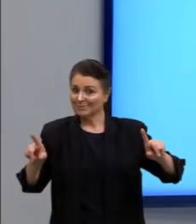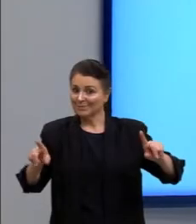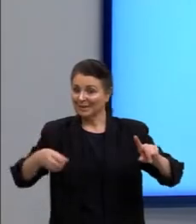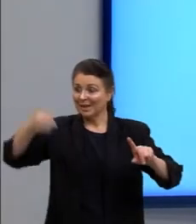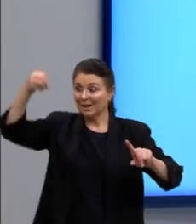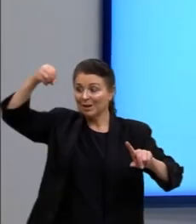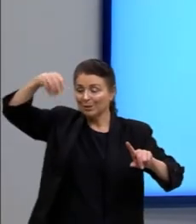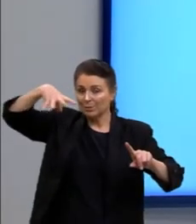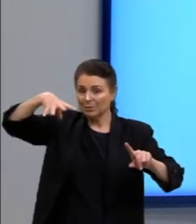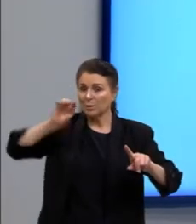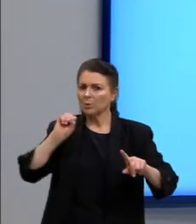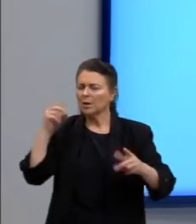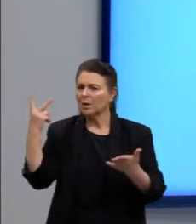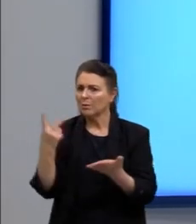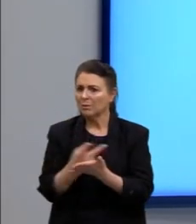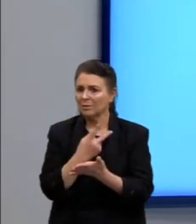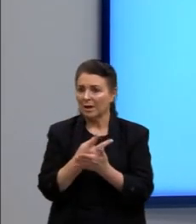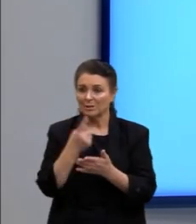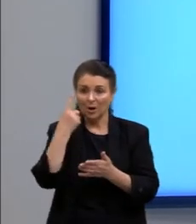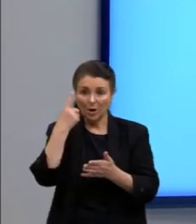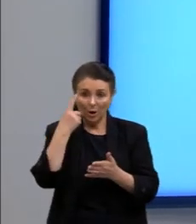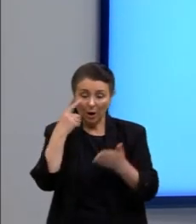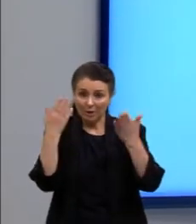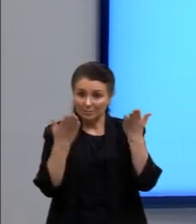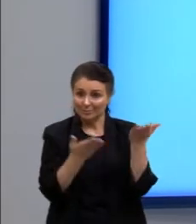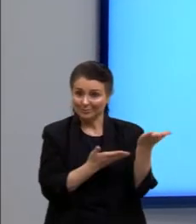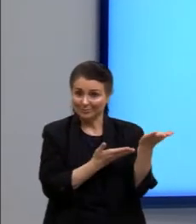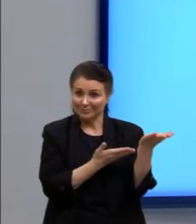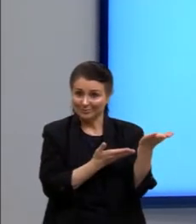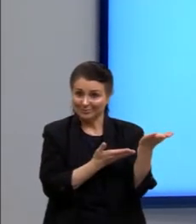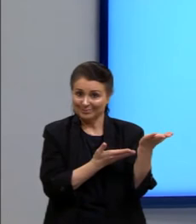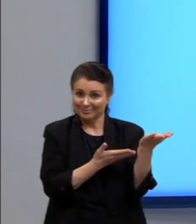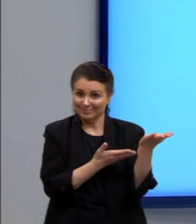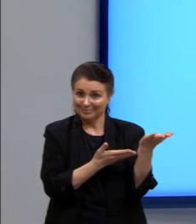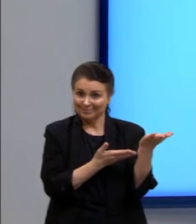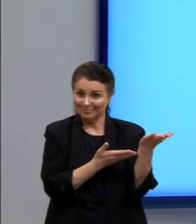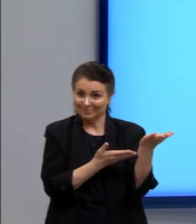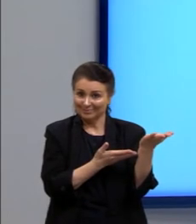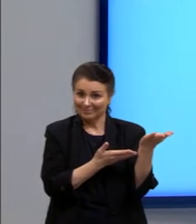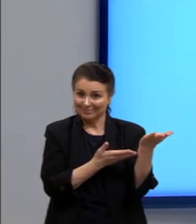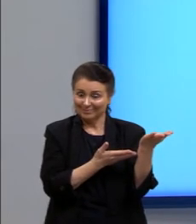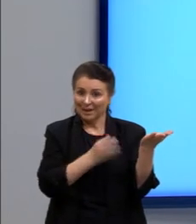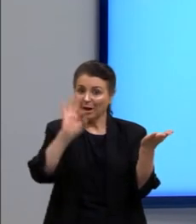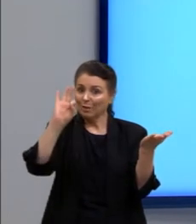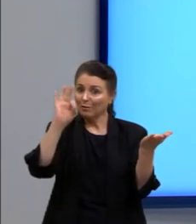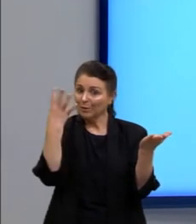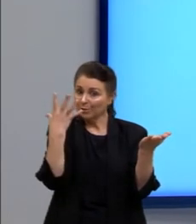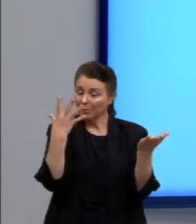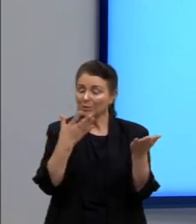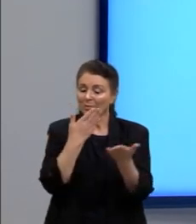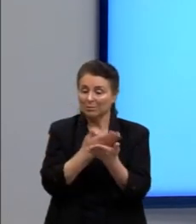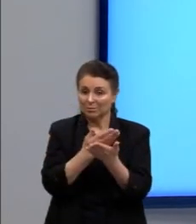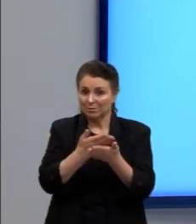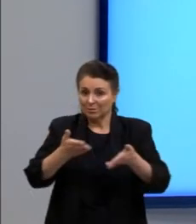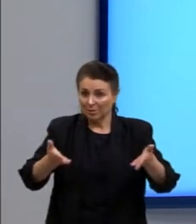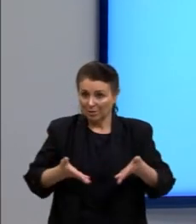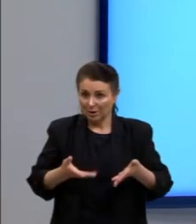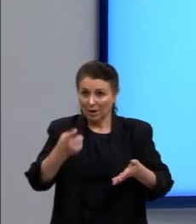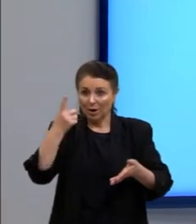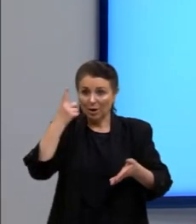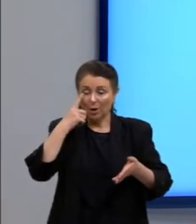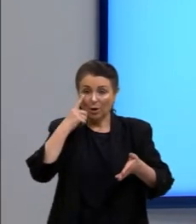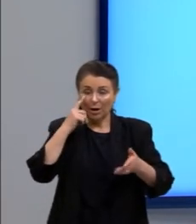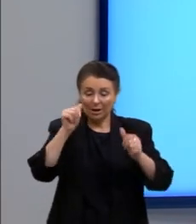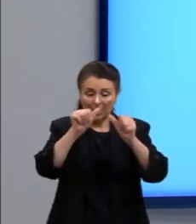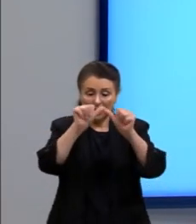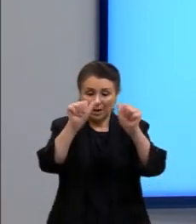O que está acontecendo aqui? Pelo que a gente leu, a gente já consegue ver que é polarização o fenômeno que a gente está buscando. Mas vejam aqui nessa